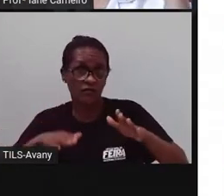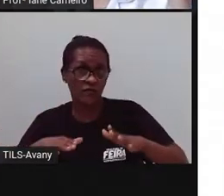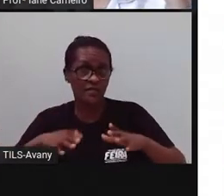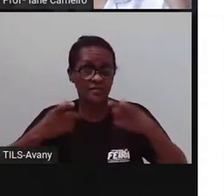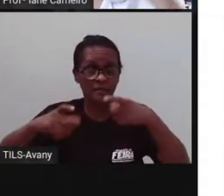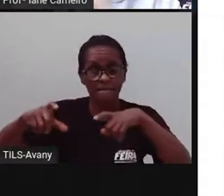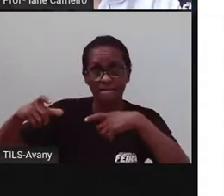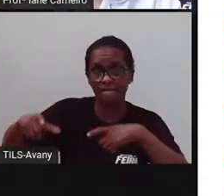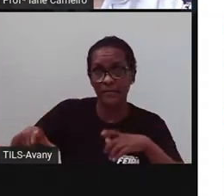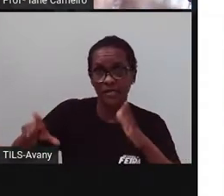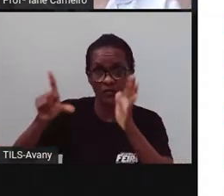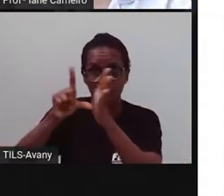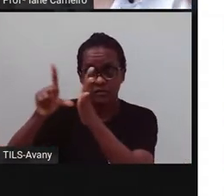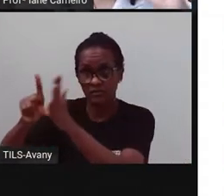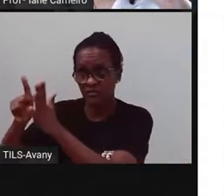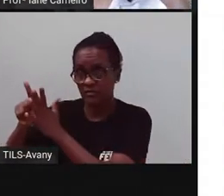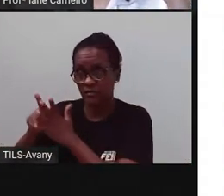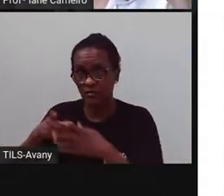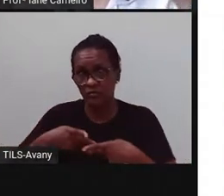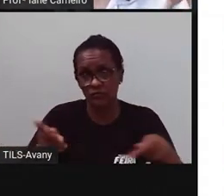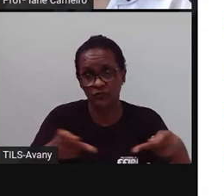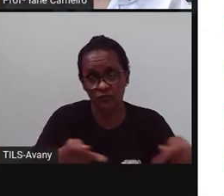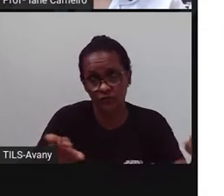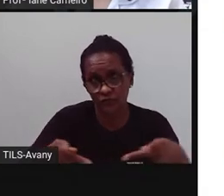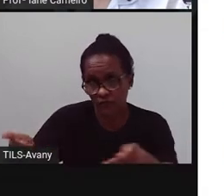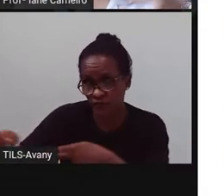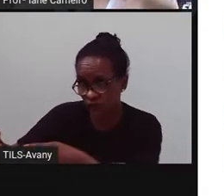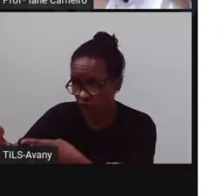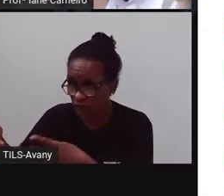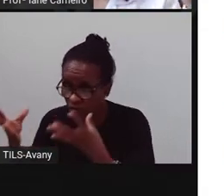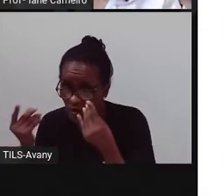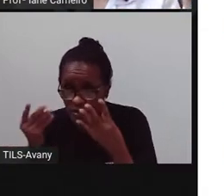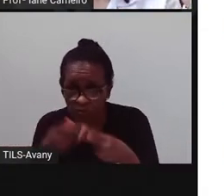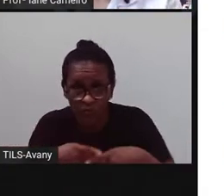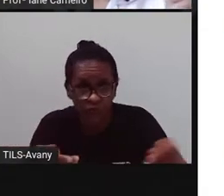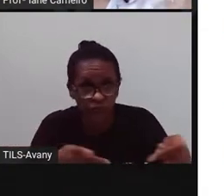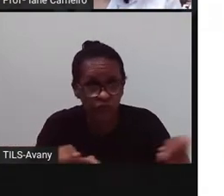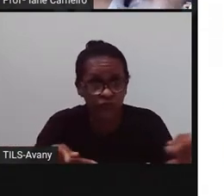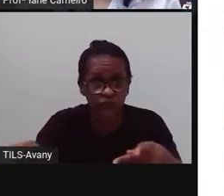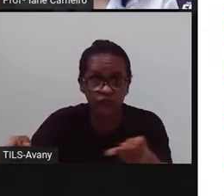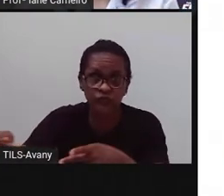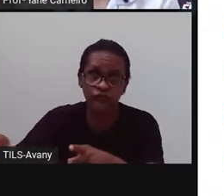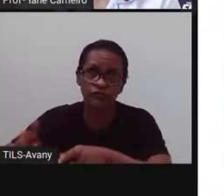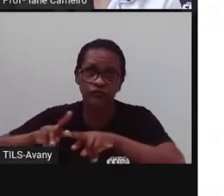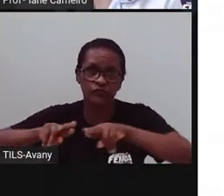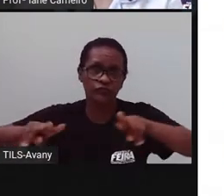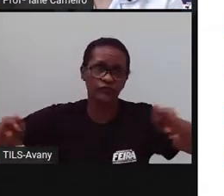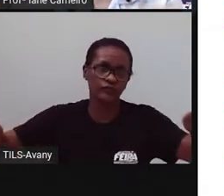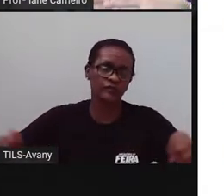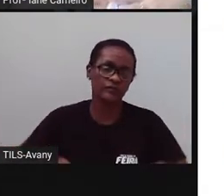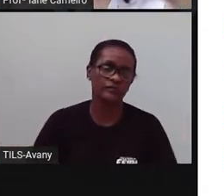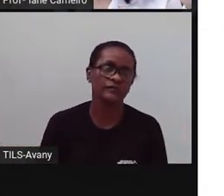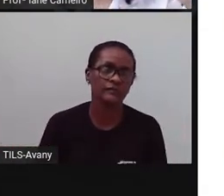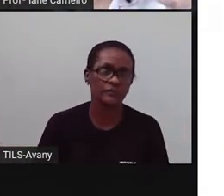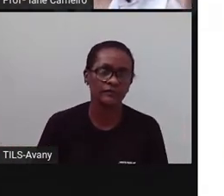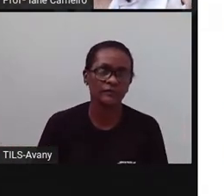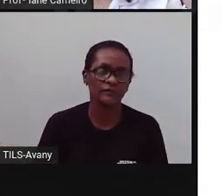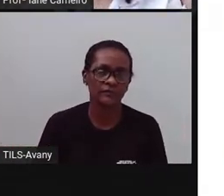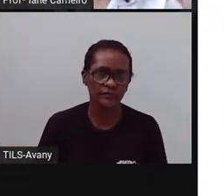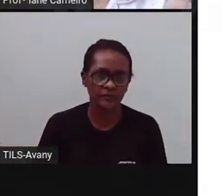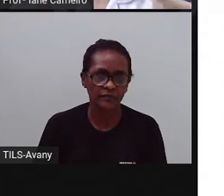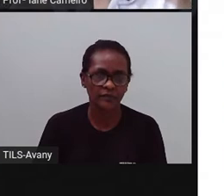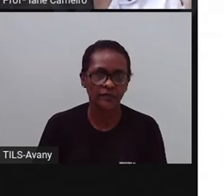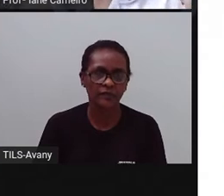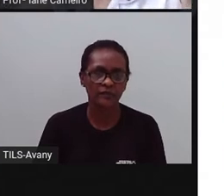Por exemplo, o bairro do Geógio de América, o bairro do Feira 10, eles têm um comércio local muito forte, né? Então, você encontra nesses